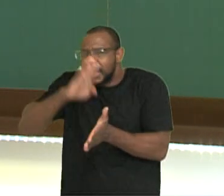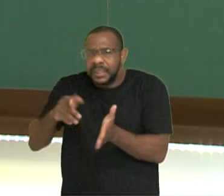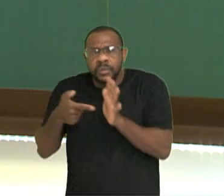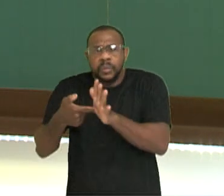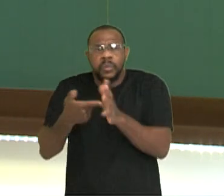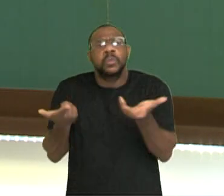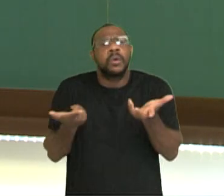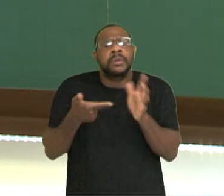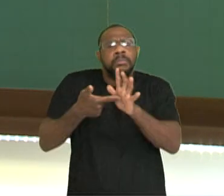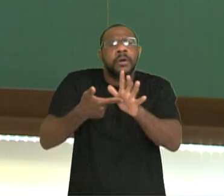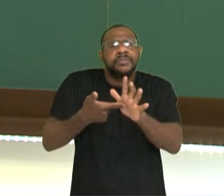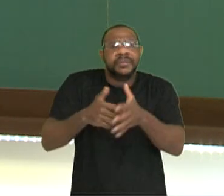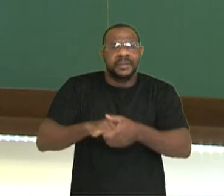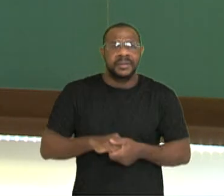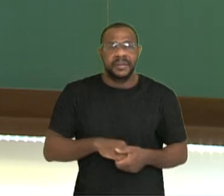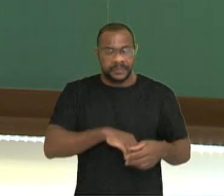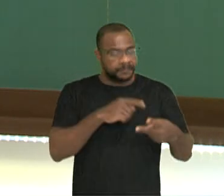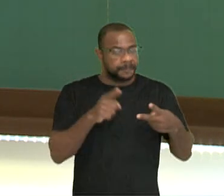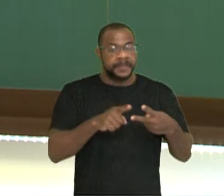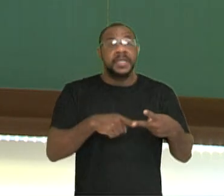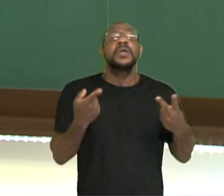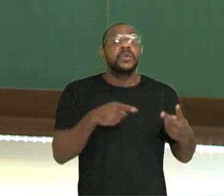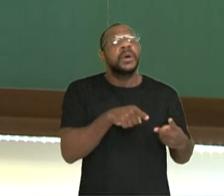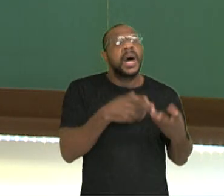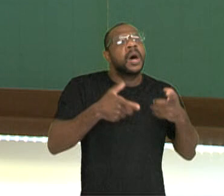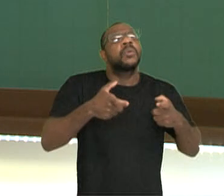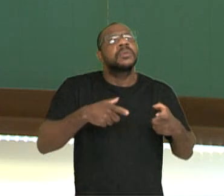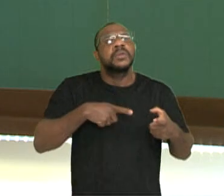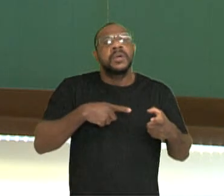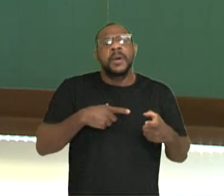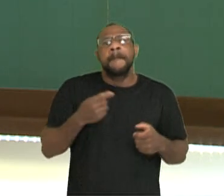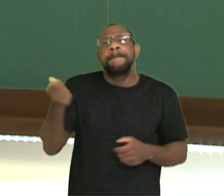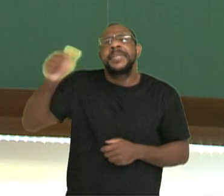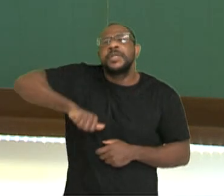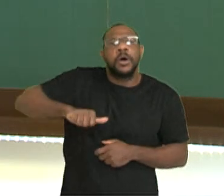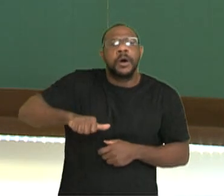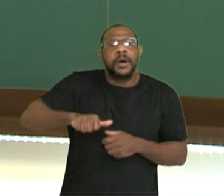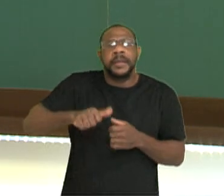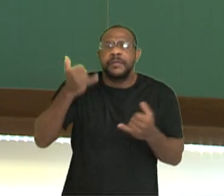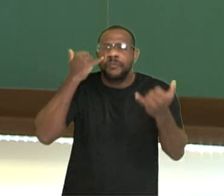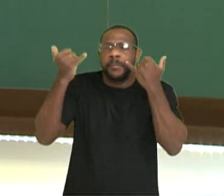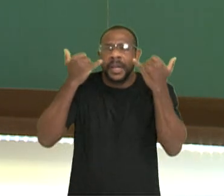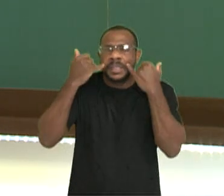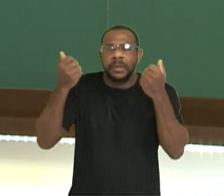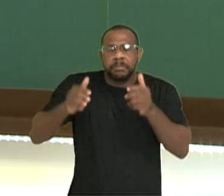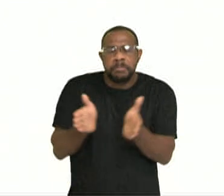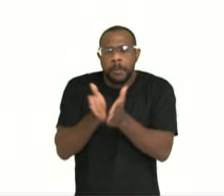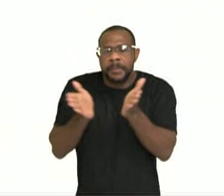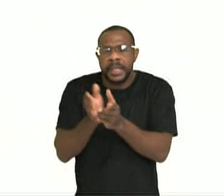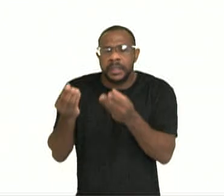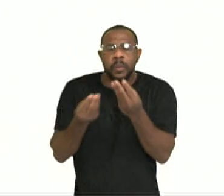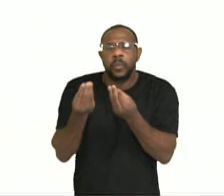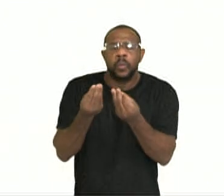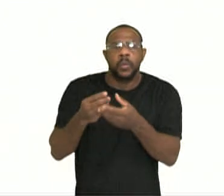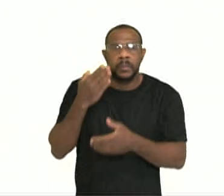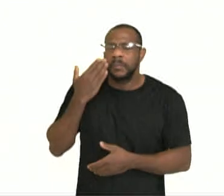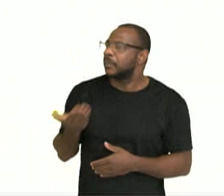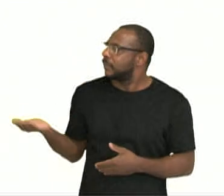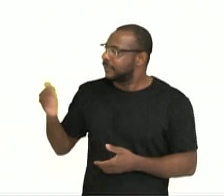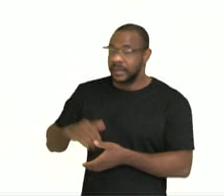acordo com a tabela, o Brasil teve os piores índices. Então, o que nós temos ali? Para o Banco Mundial, o indicador